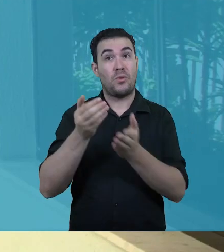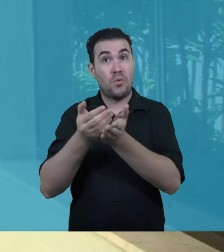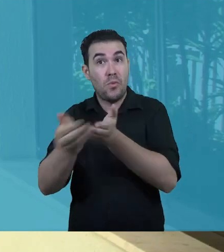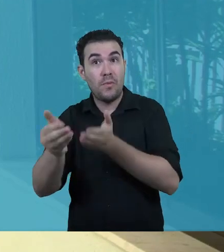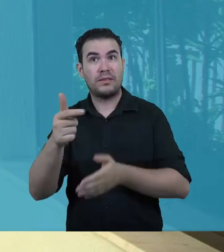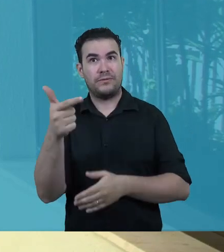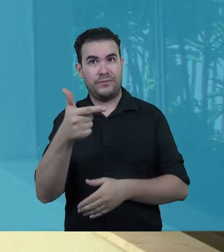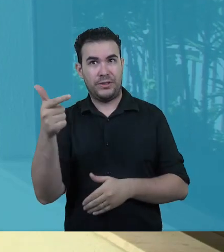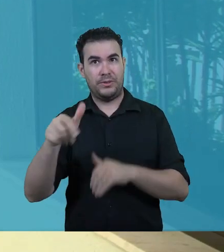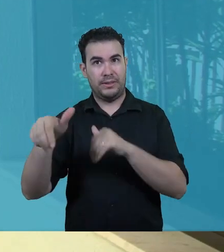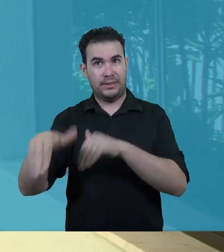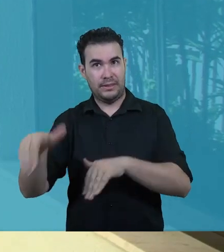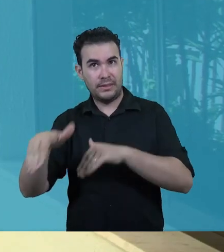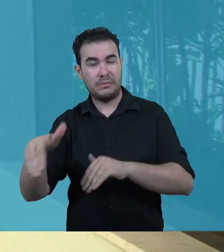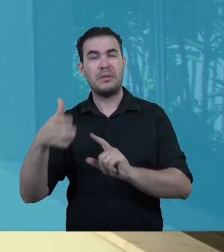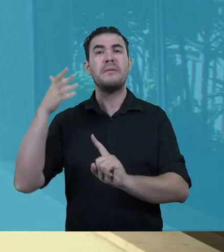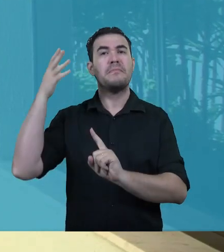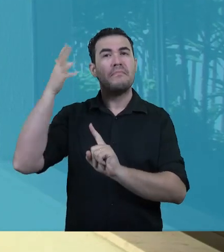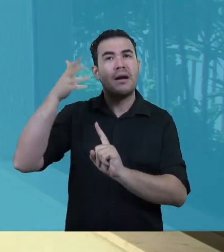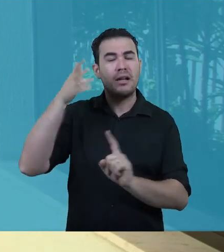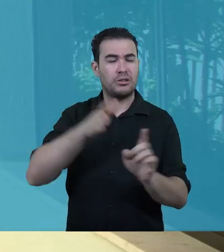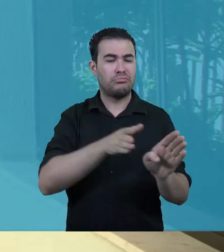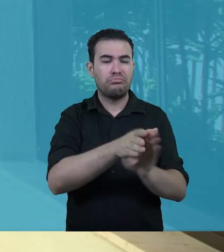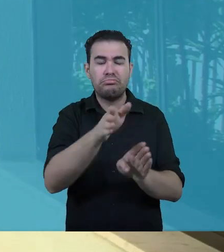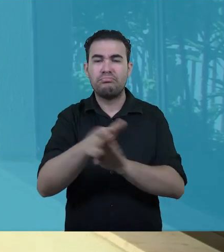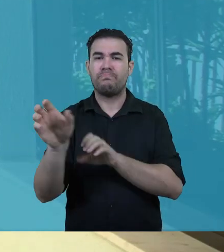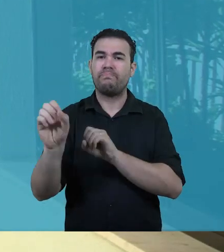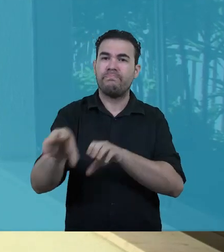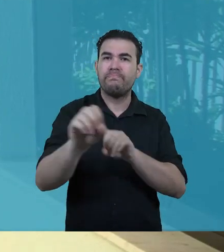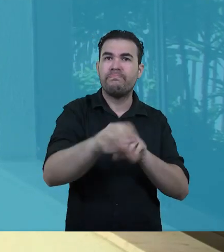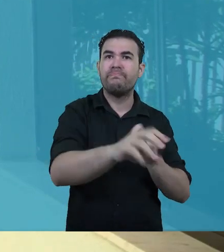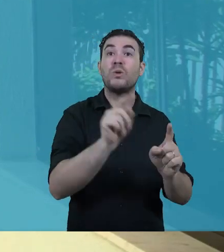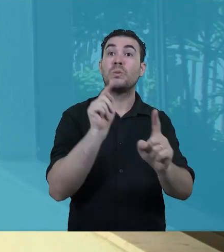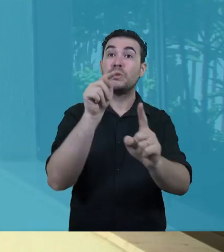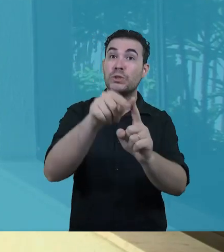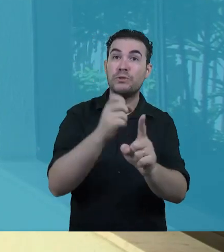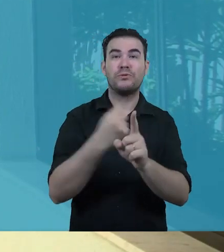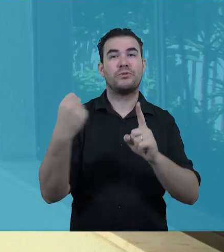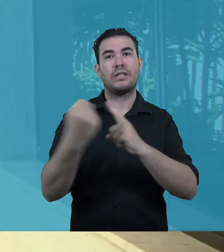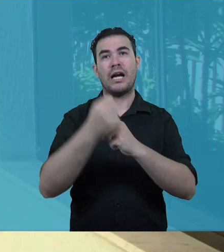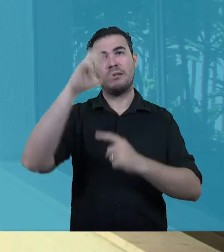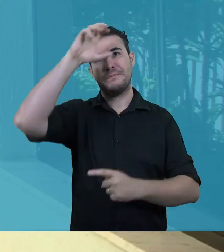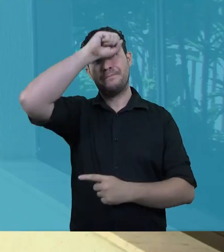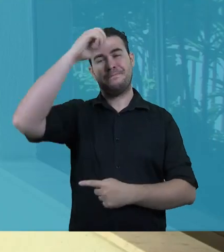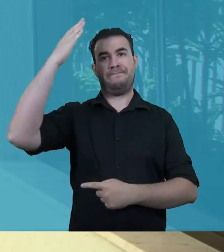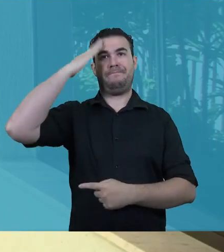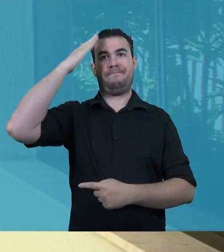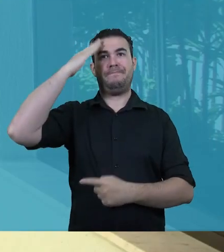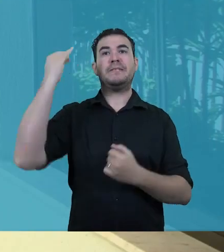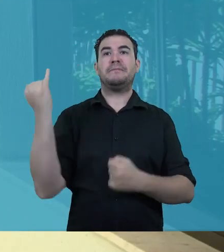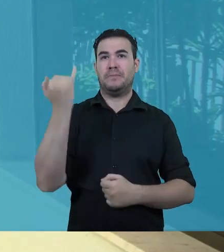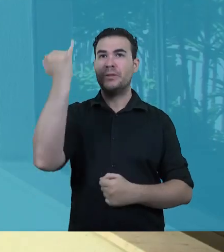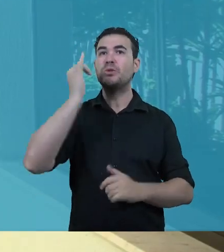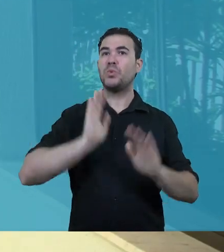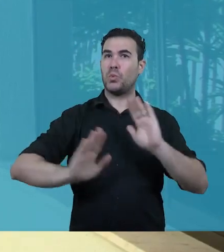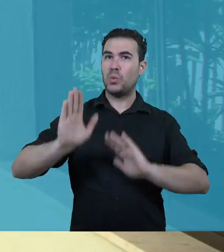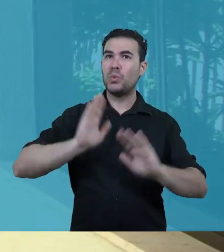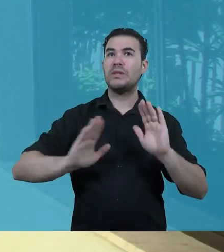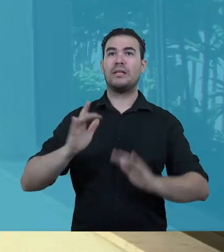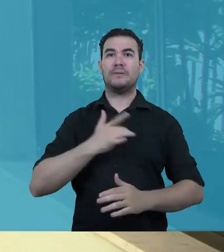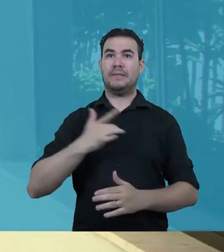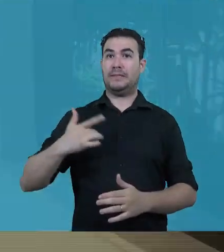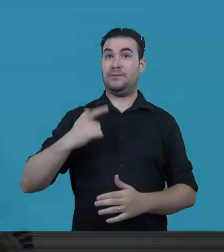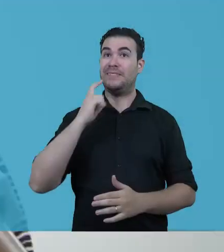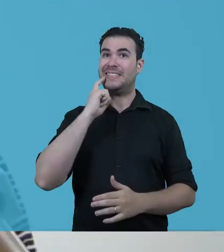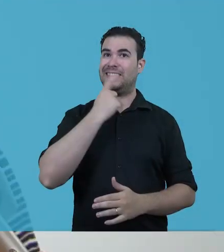setembro Por meio de palestras e ações educativas, a equipe pretende conscientizar a população sobre a importância dos cuidados com a